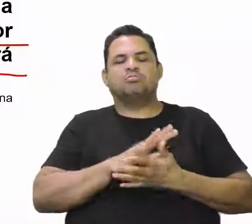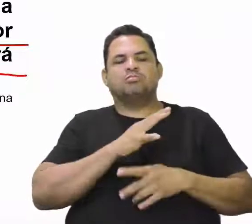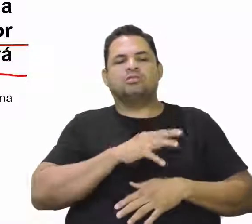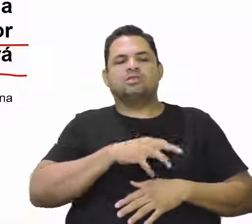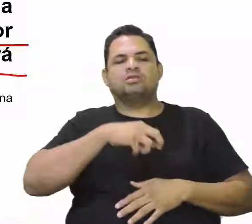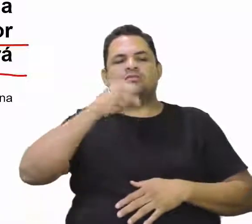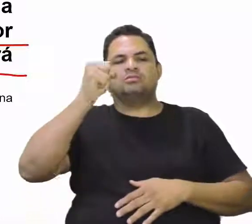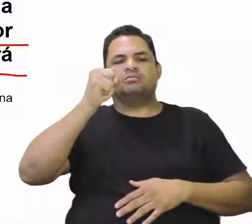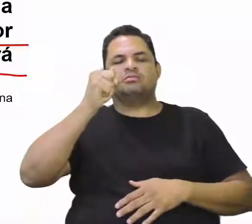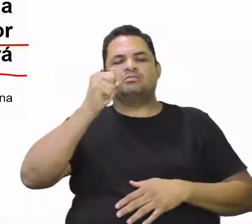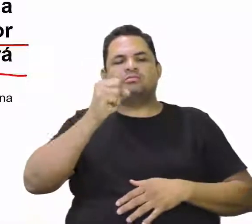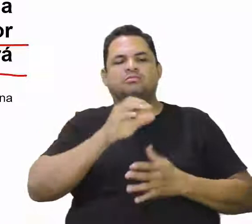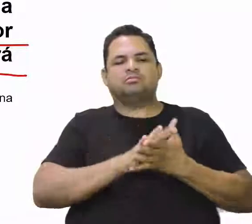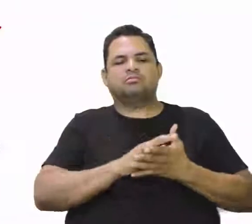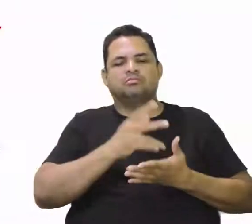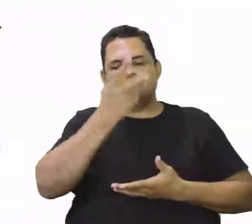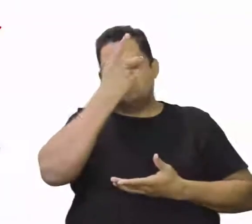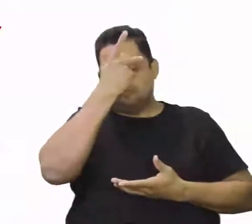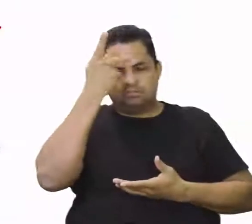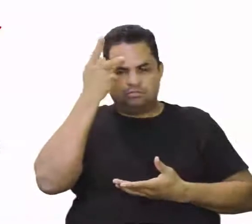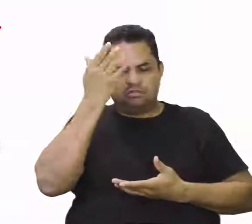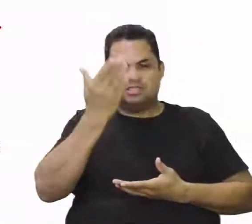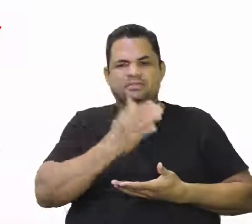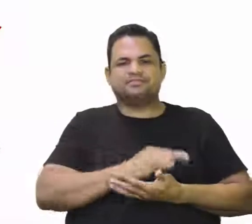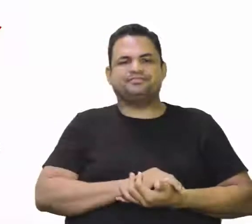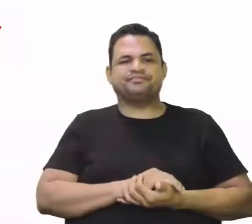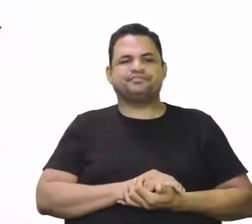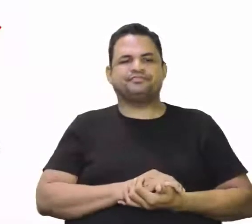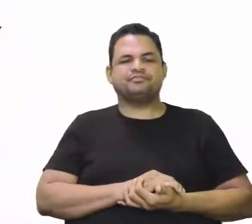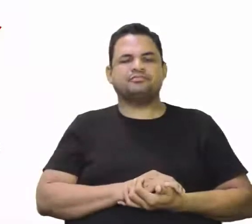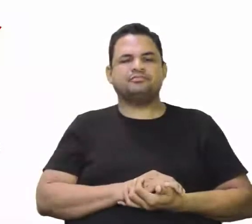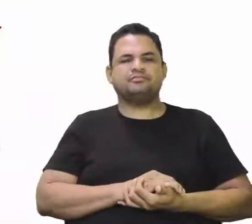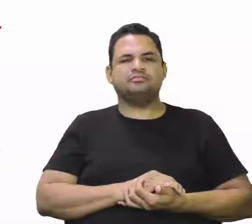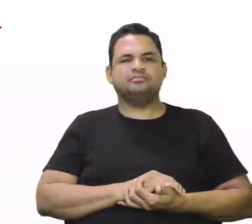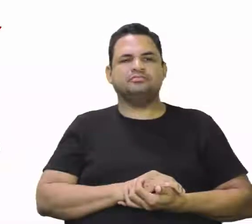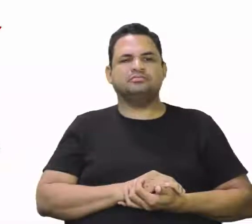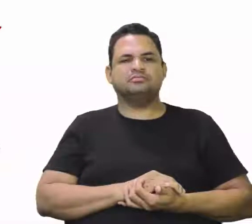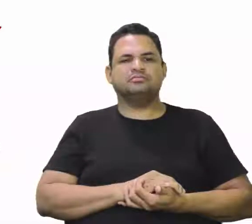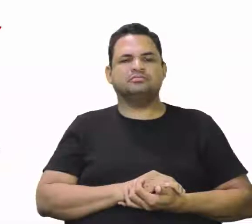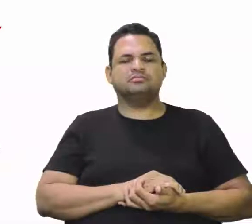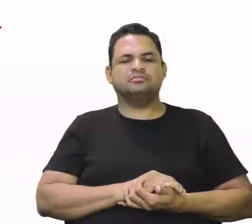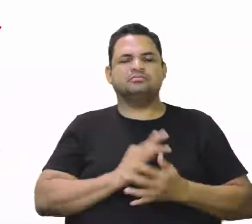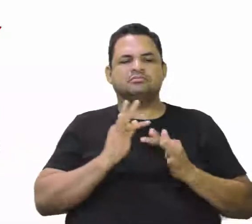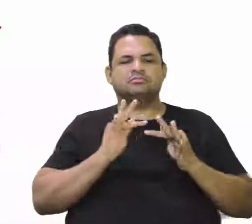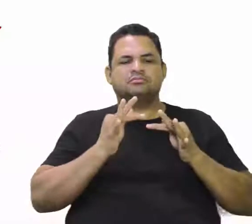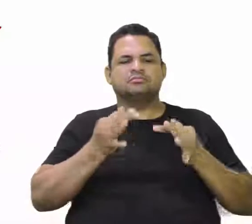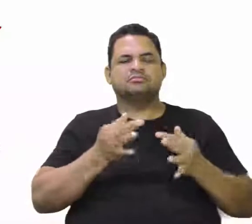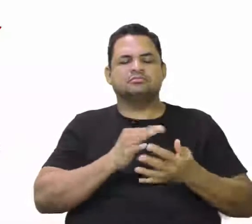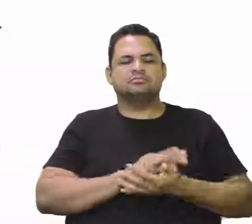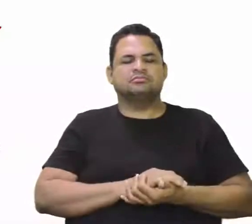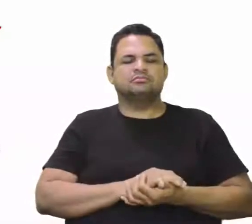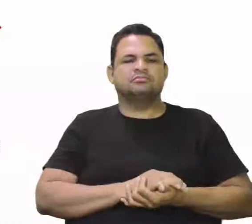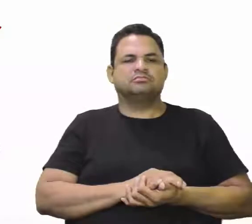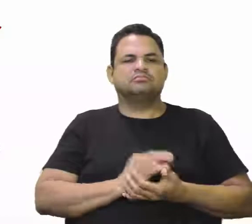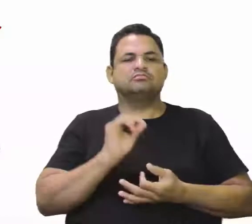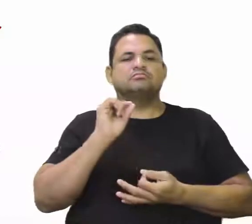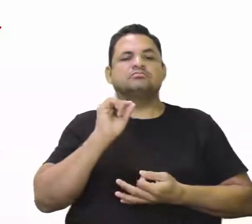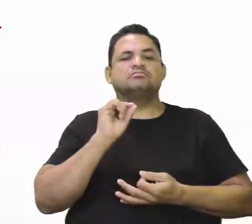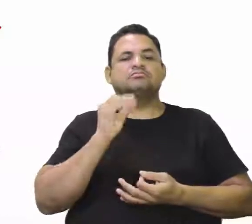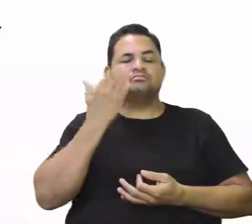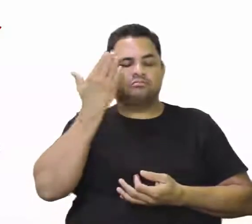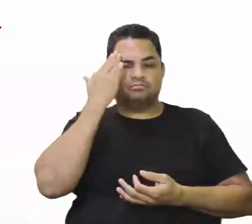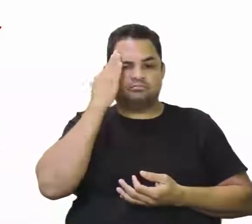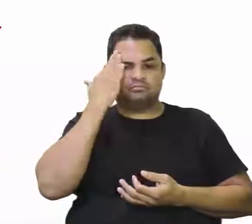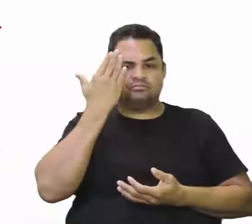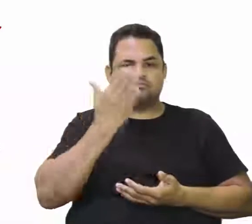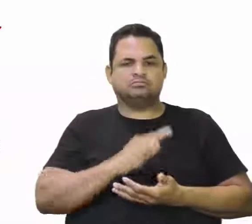salvar esta gente. Mediante esse finalzinho aí, o que vocês entendem?